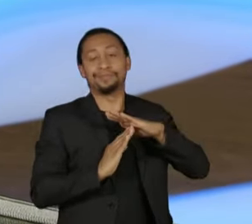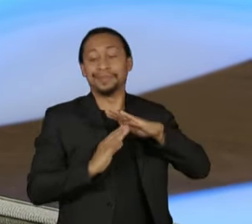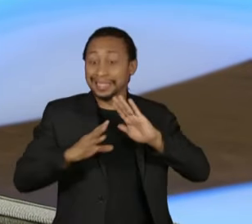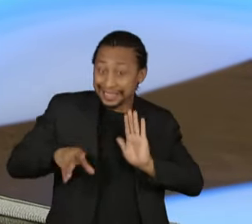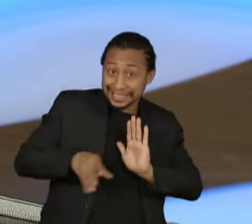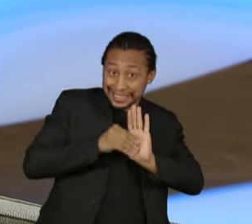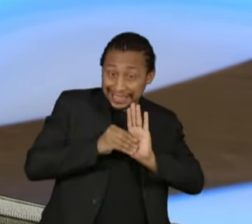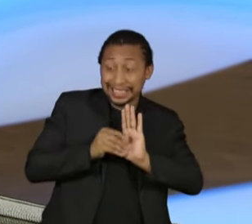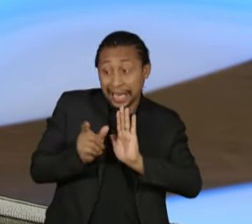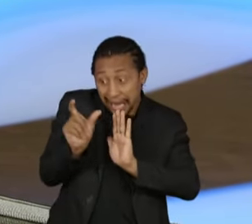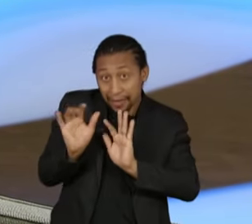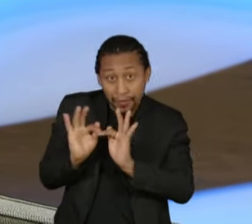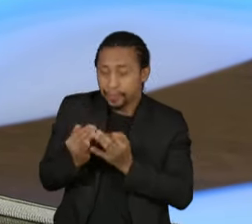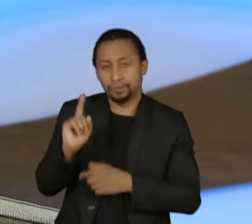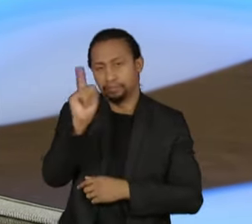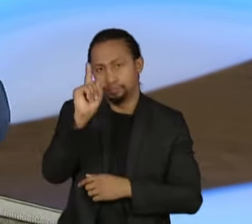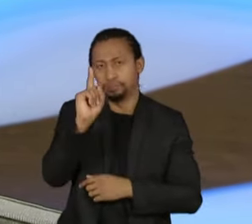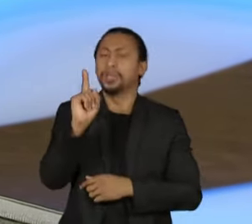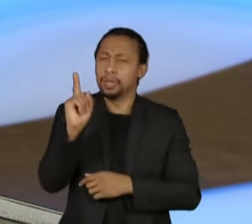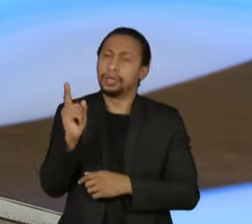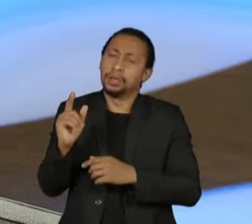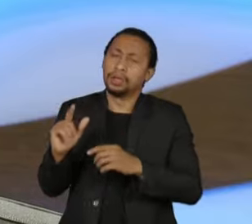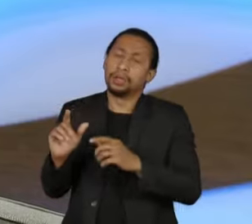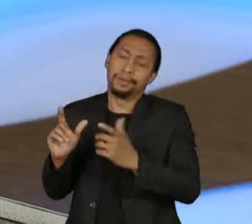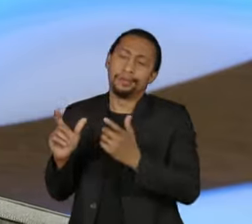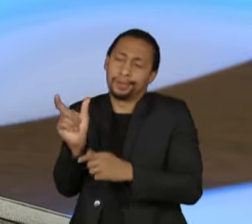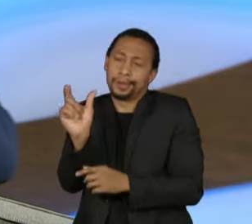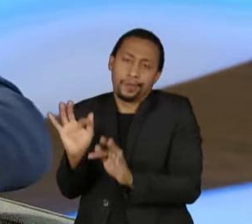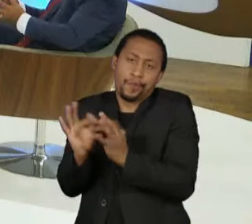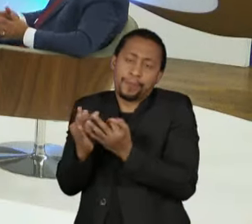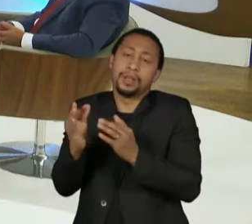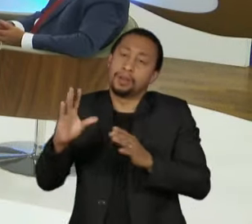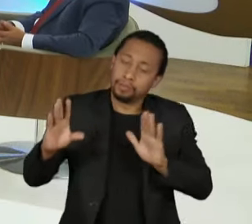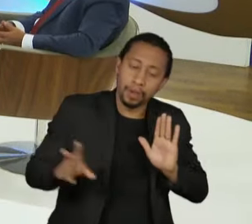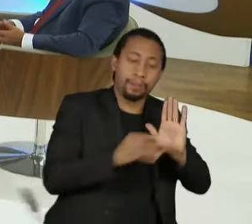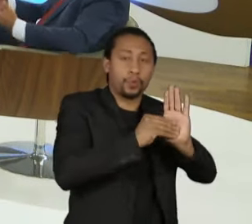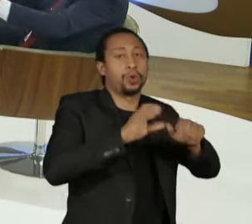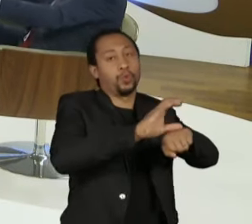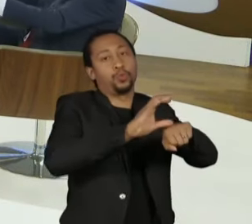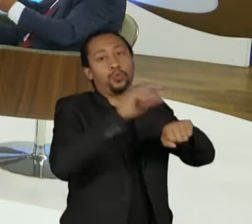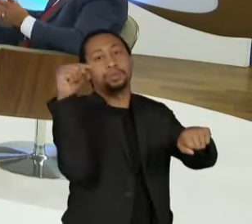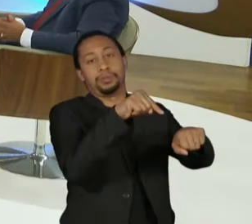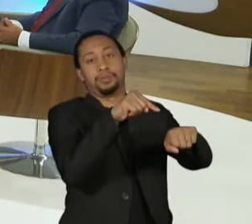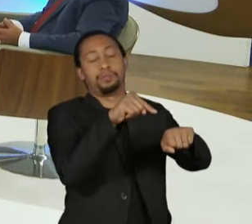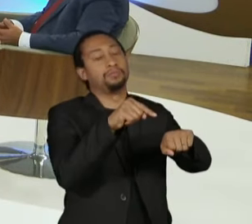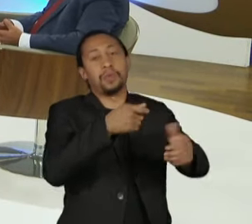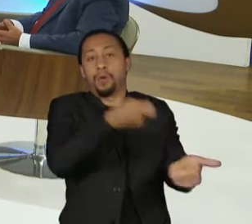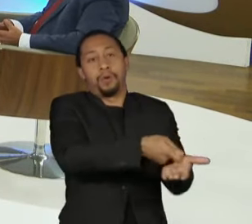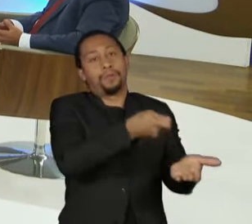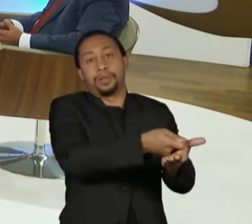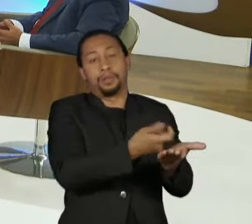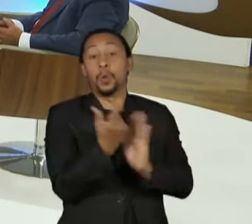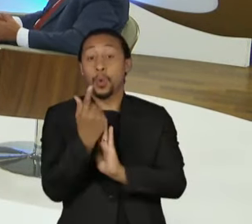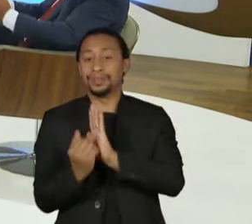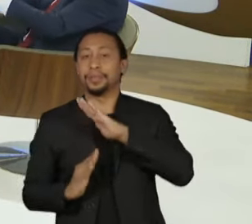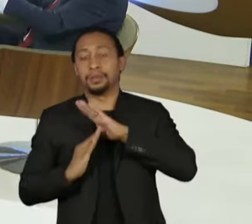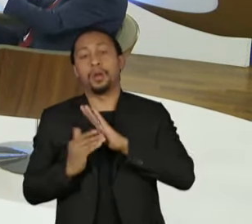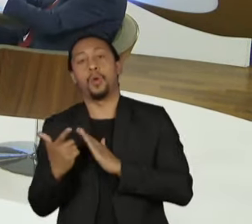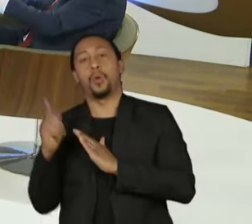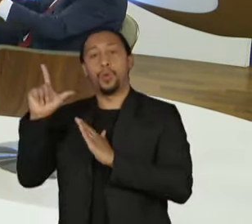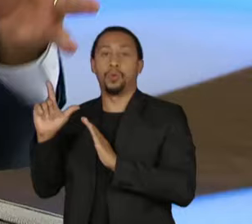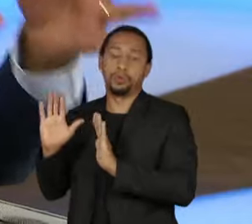105 bilhões que vieram ali quando foi enviado, que veio quando foi enviada a proposta